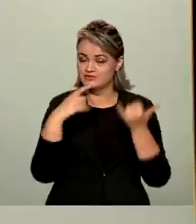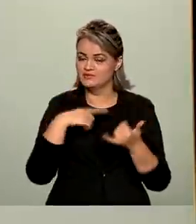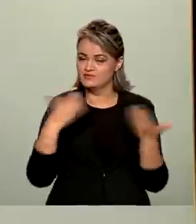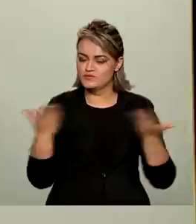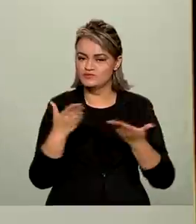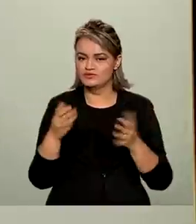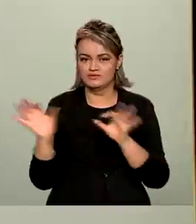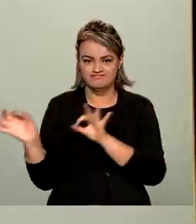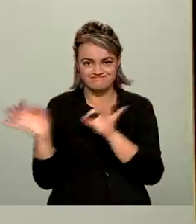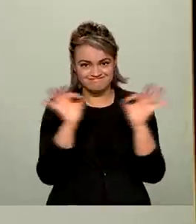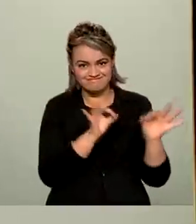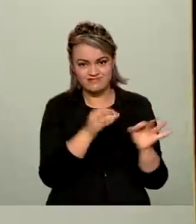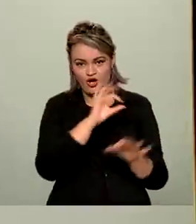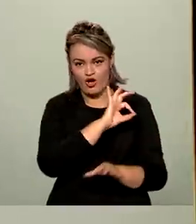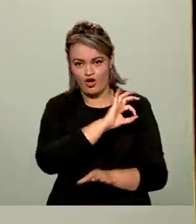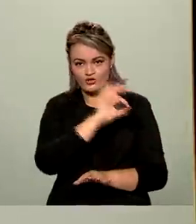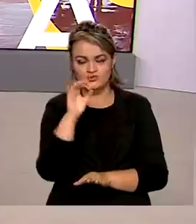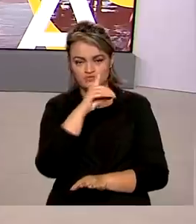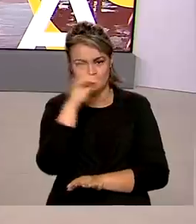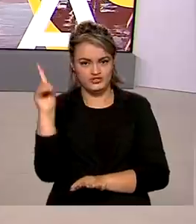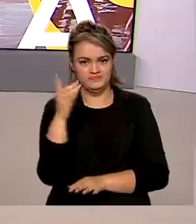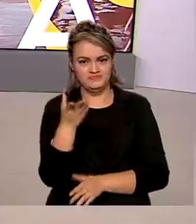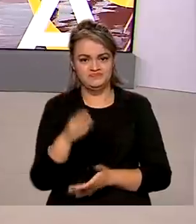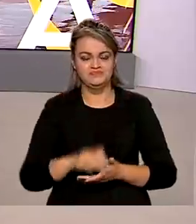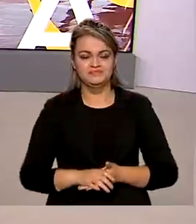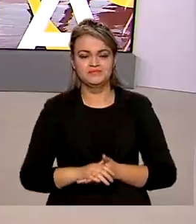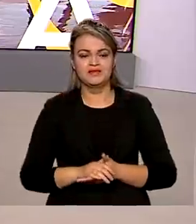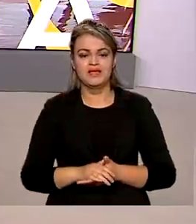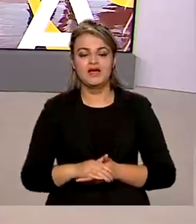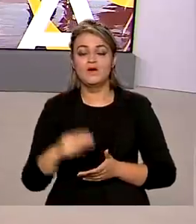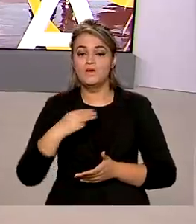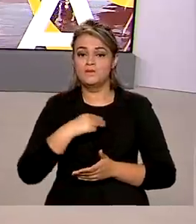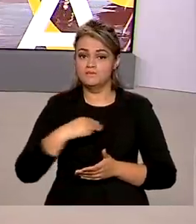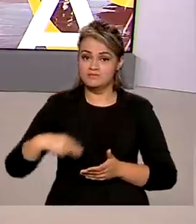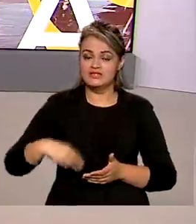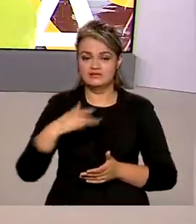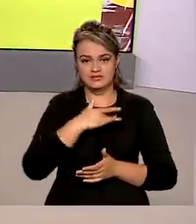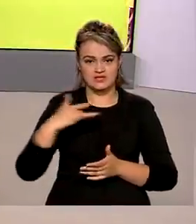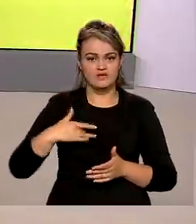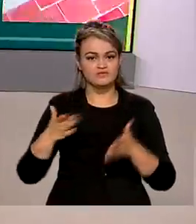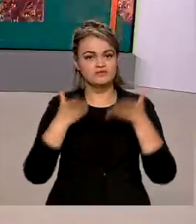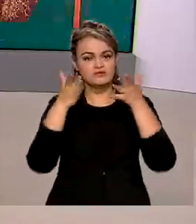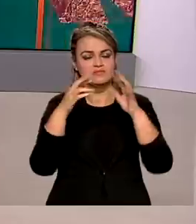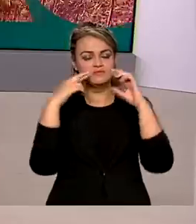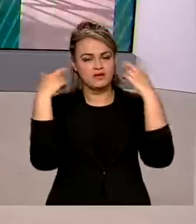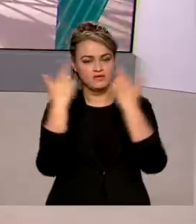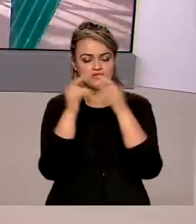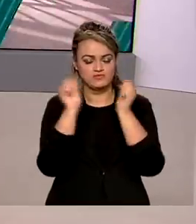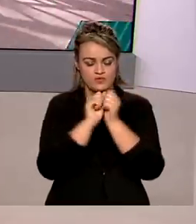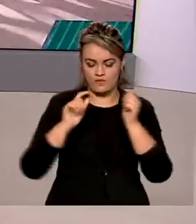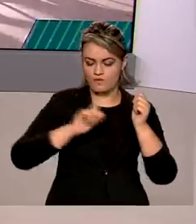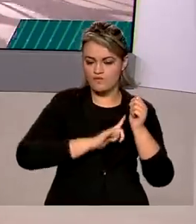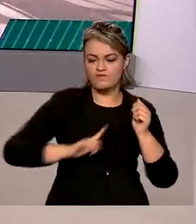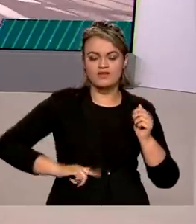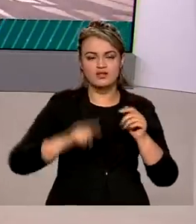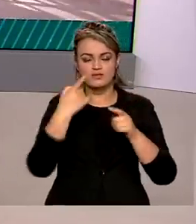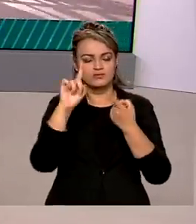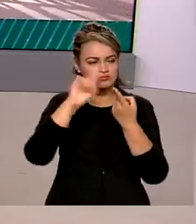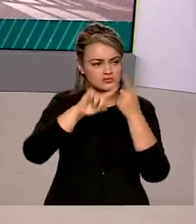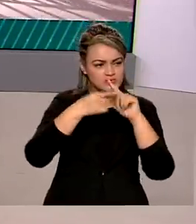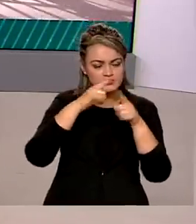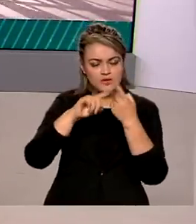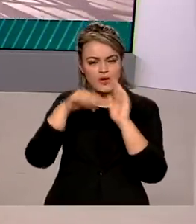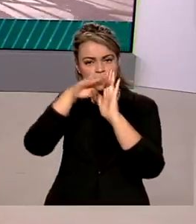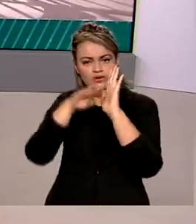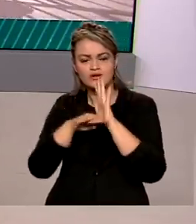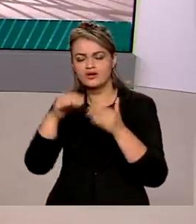tínhamos para hoje. Continue conosco, tenha um ótimo dia. O ministro da Saúde participou de uma reunião com governadores para discutir o cronograma